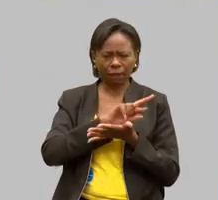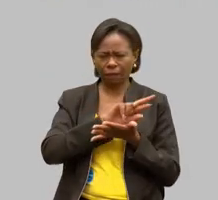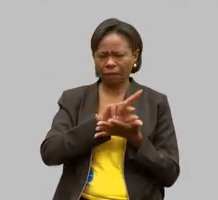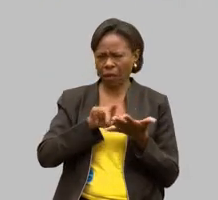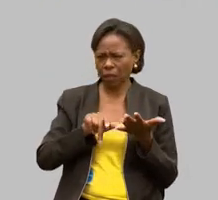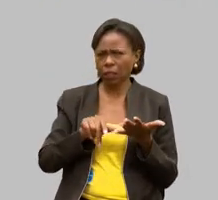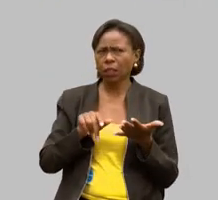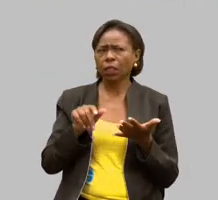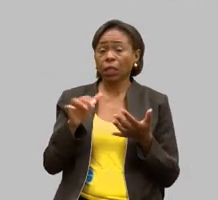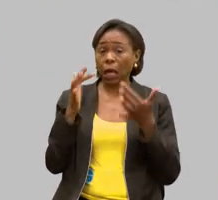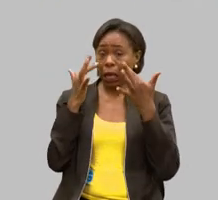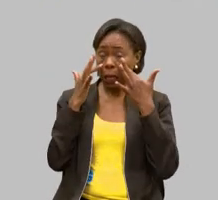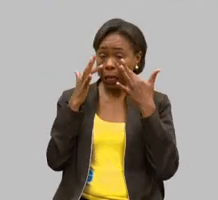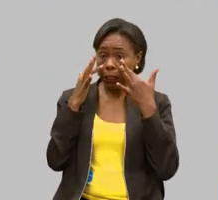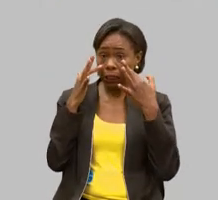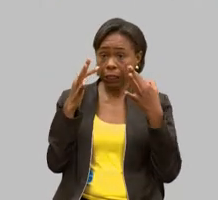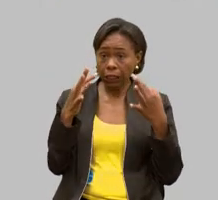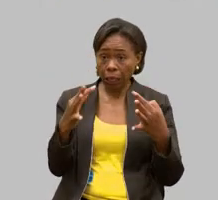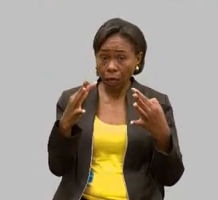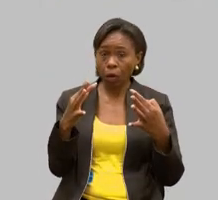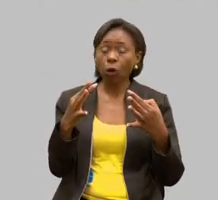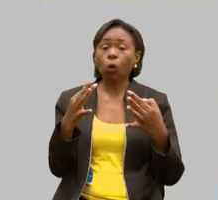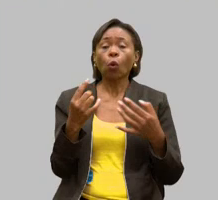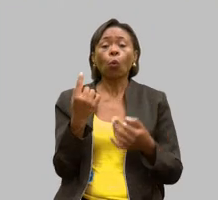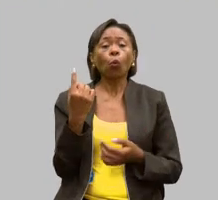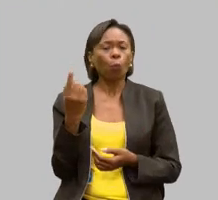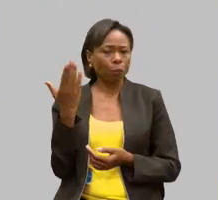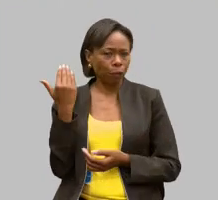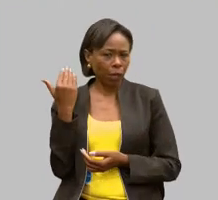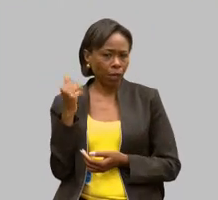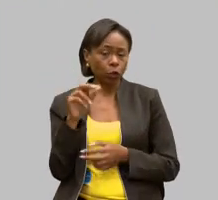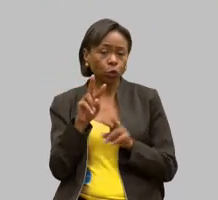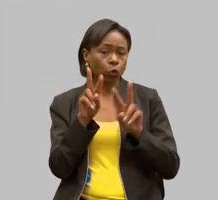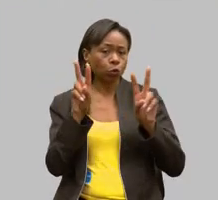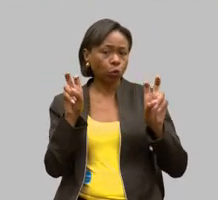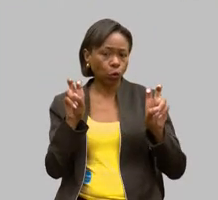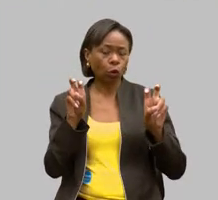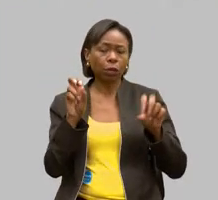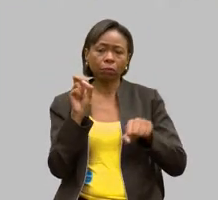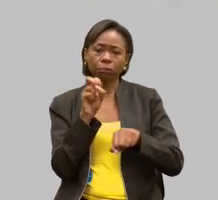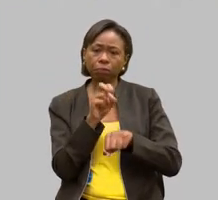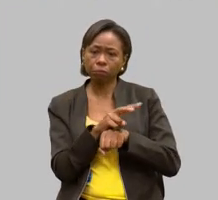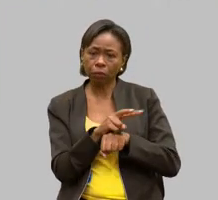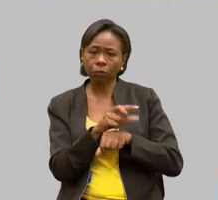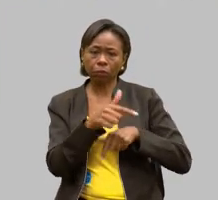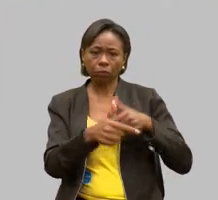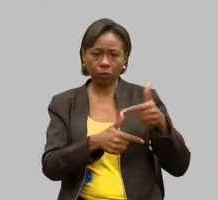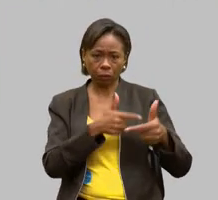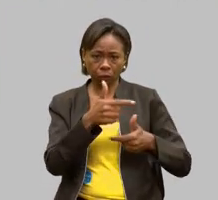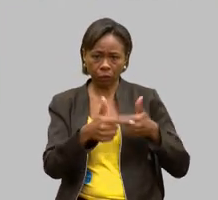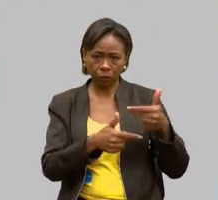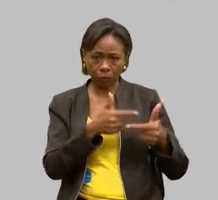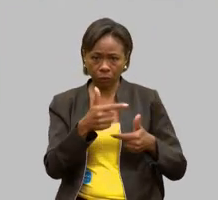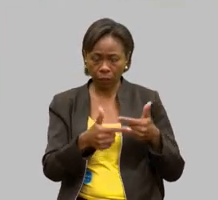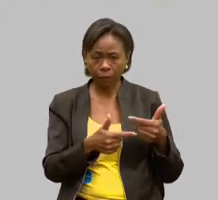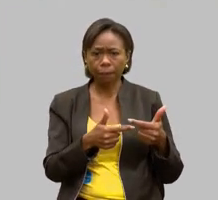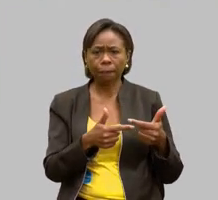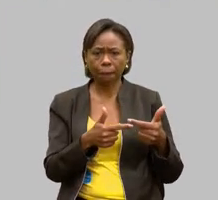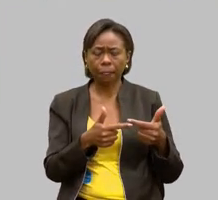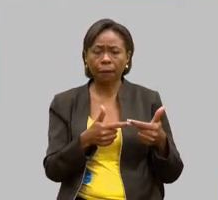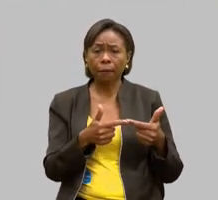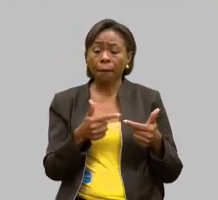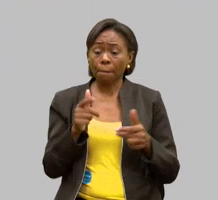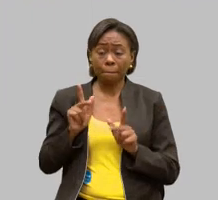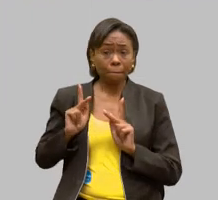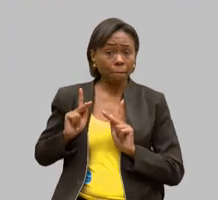delas foi sobre empregabilidade. Aqui eu tenho dito repetidas vezes, pessoas que trabalham,